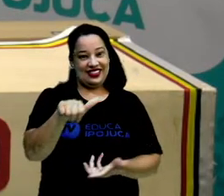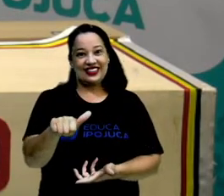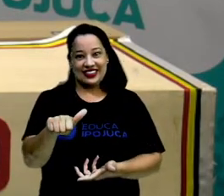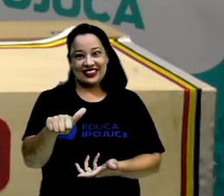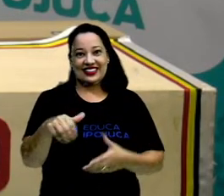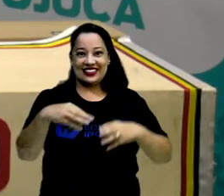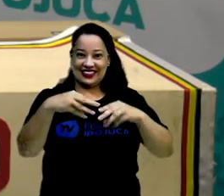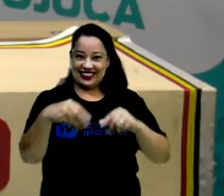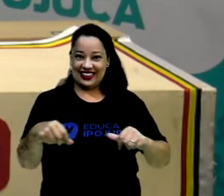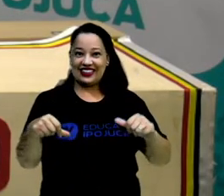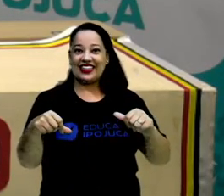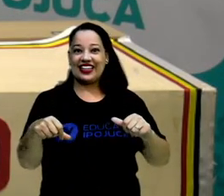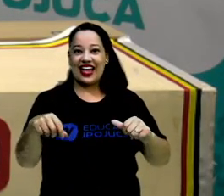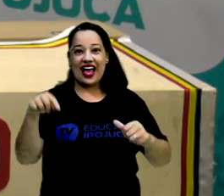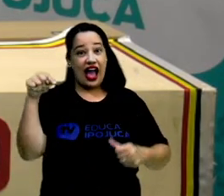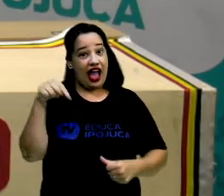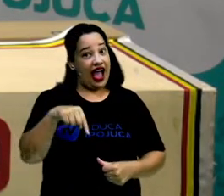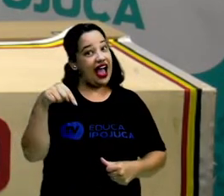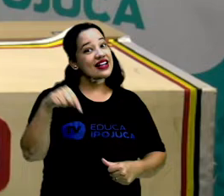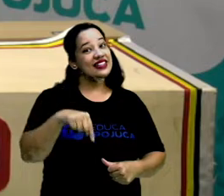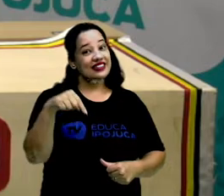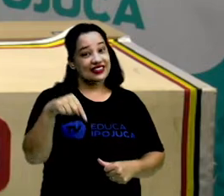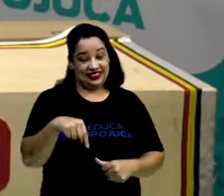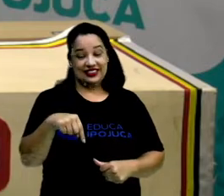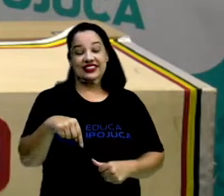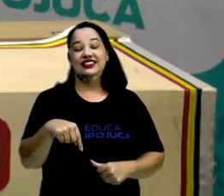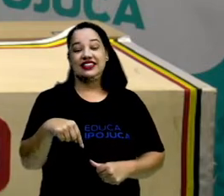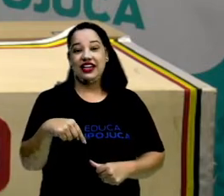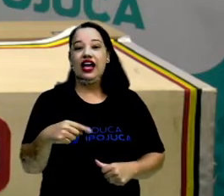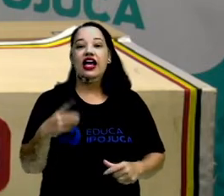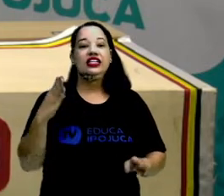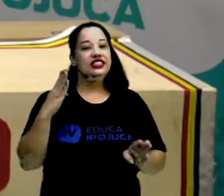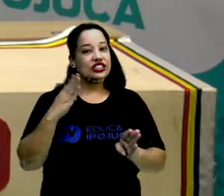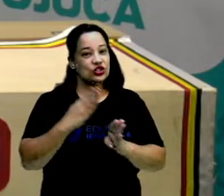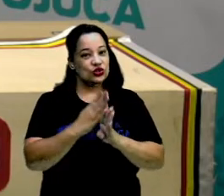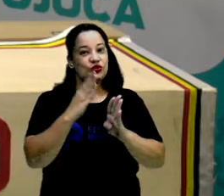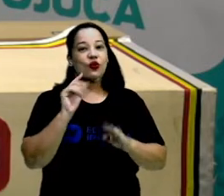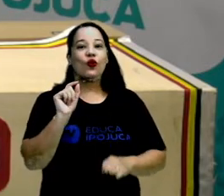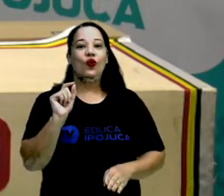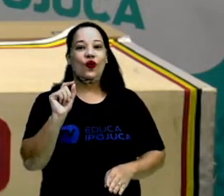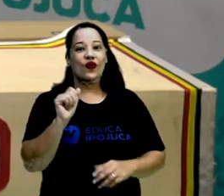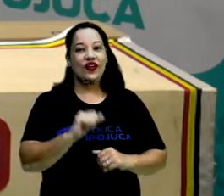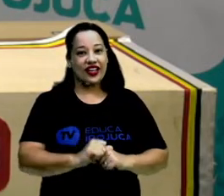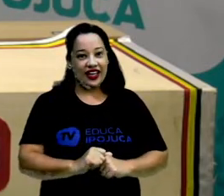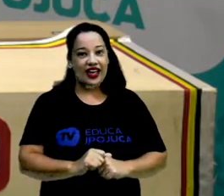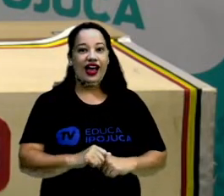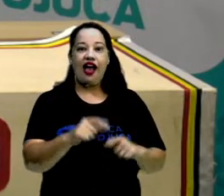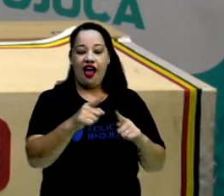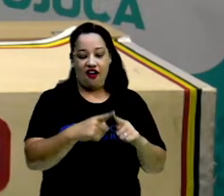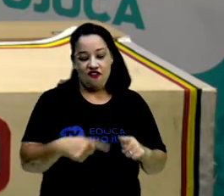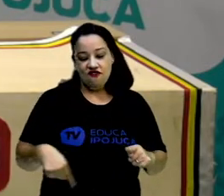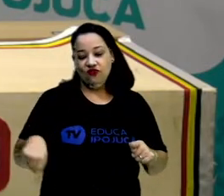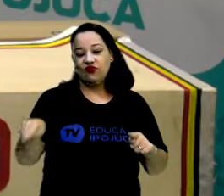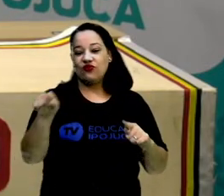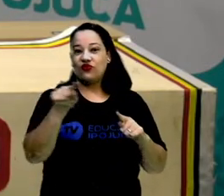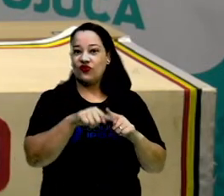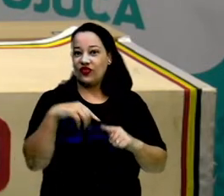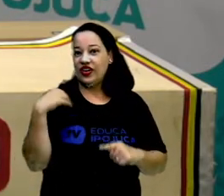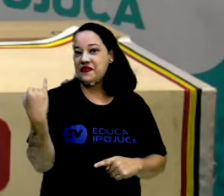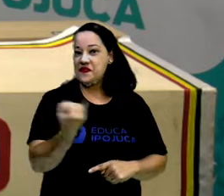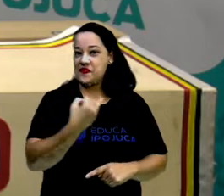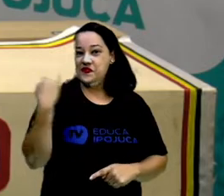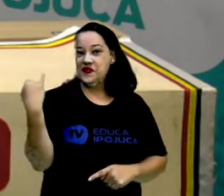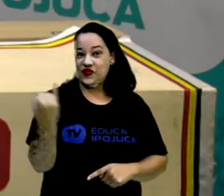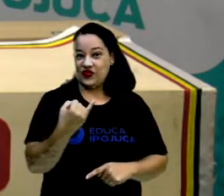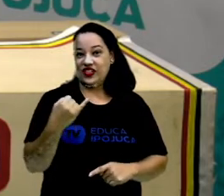aqui, no nosso planeta, ele descobriu que a forma dele era muito importante. Que